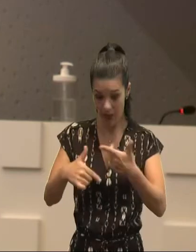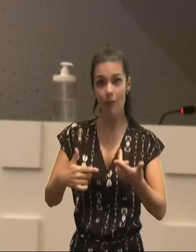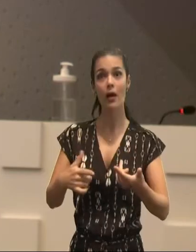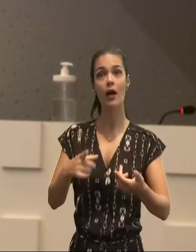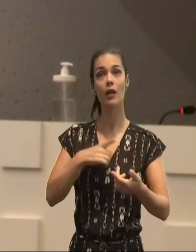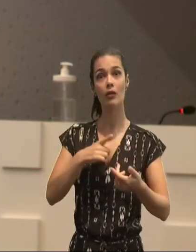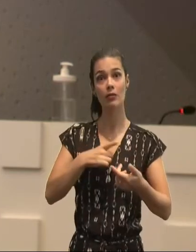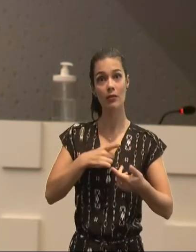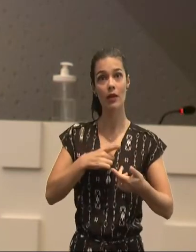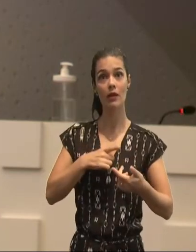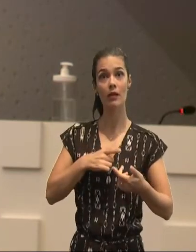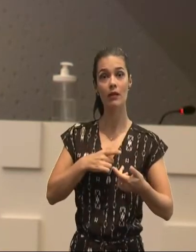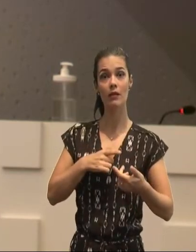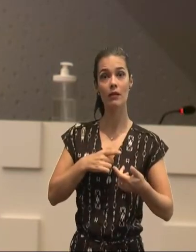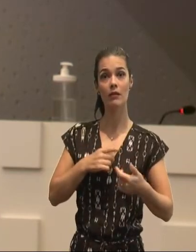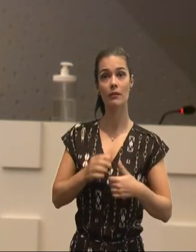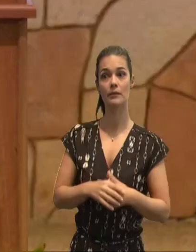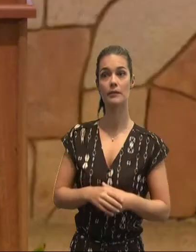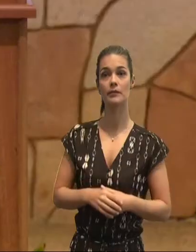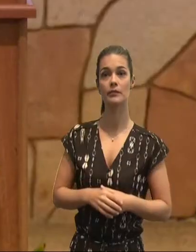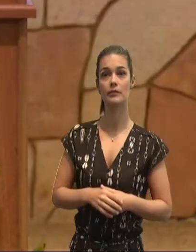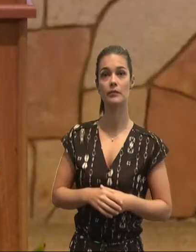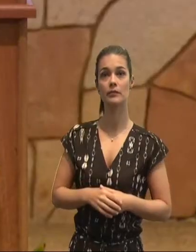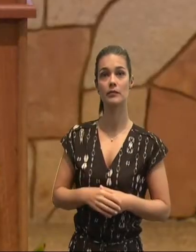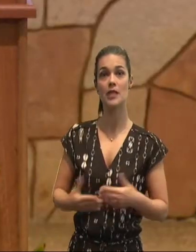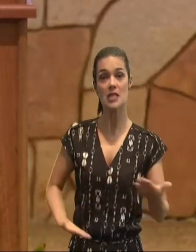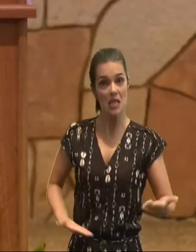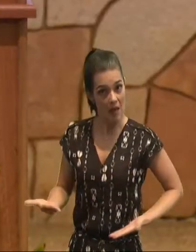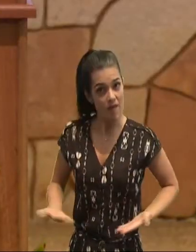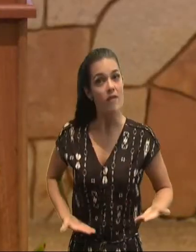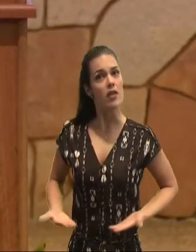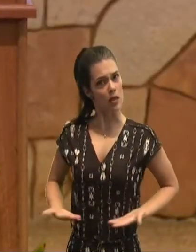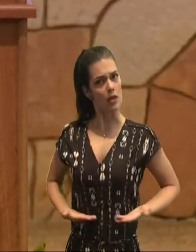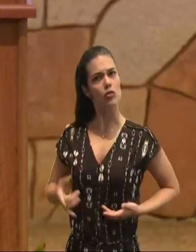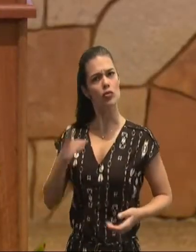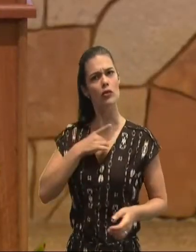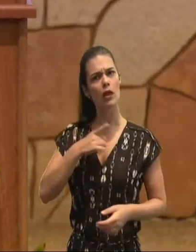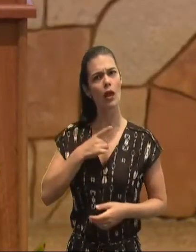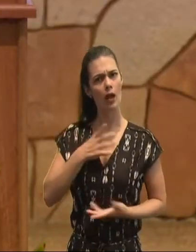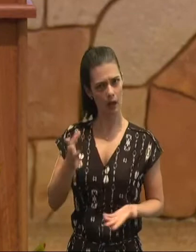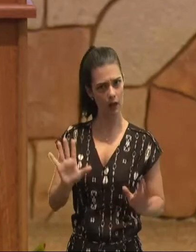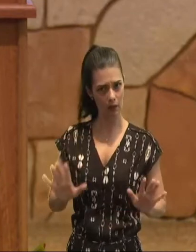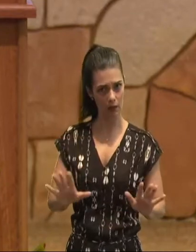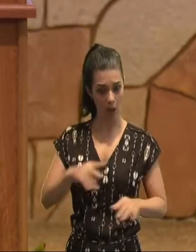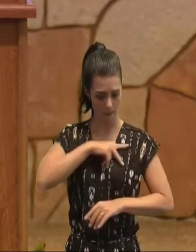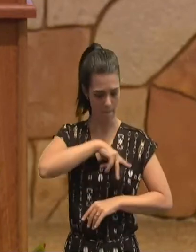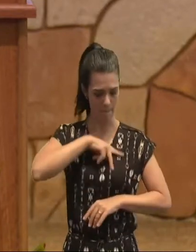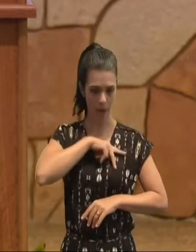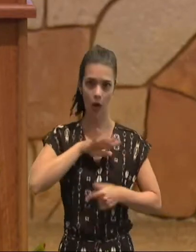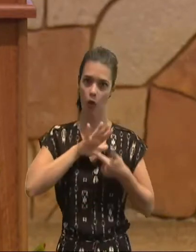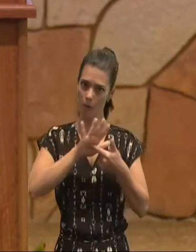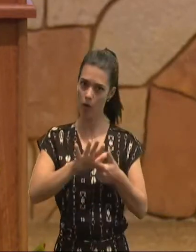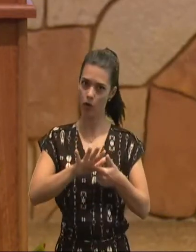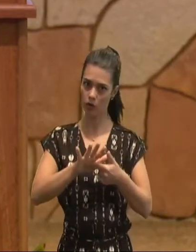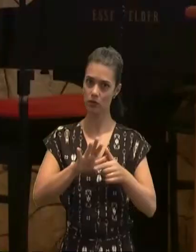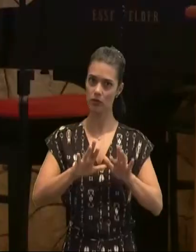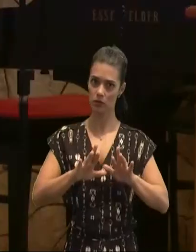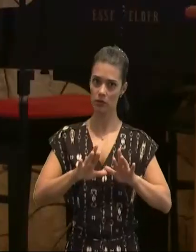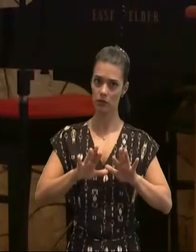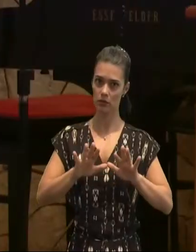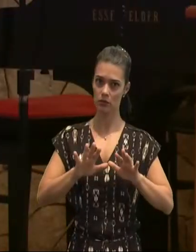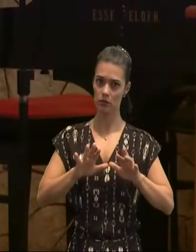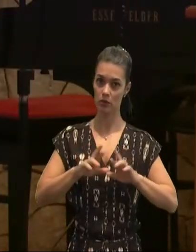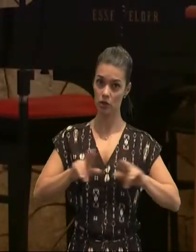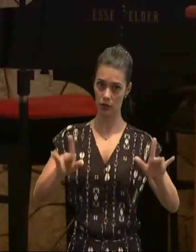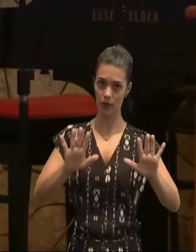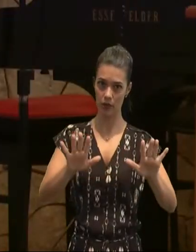trabalho, em forma de serviço, Paulo sempre fez, essa distinção, nós não trabalhamos,